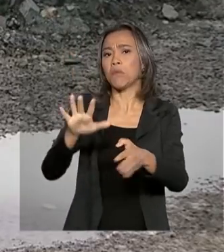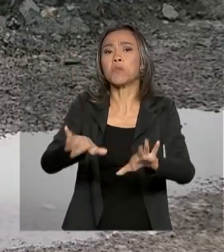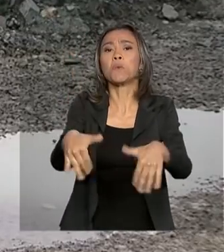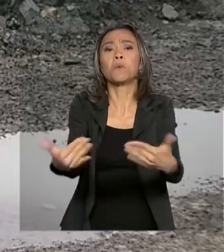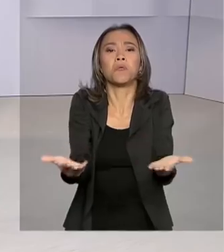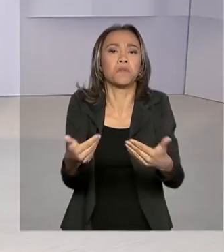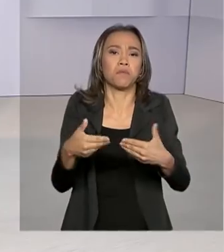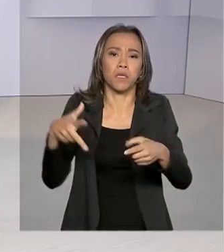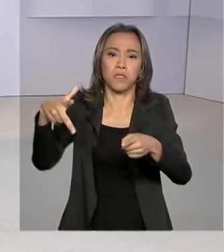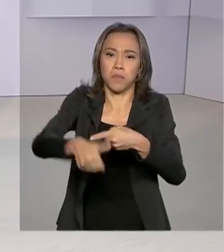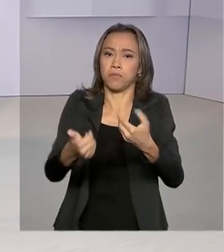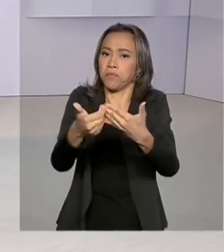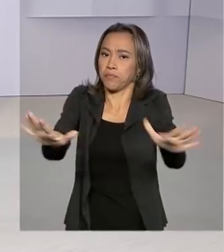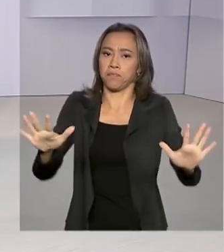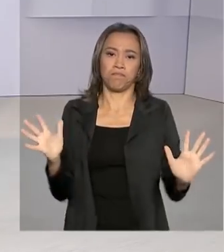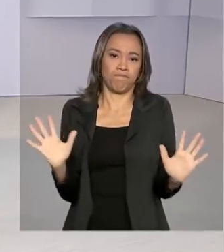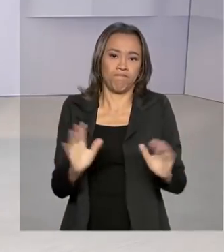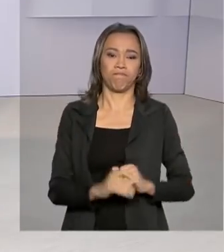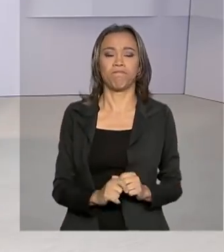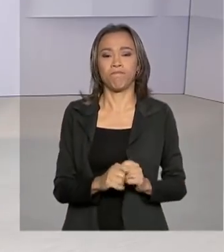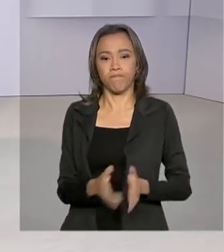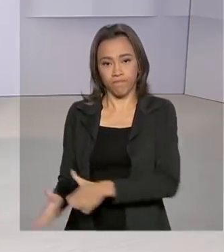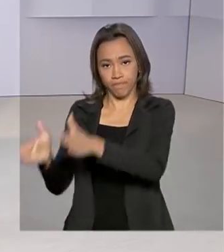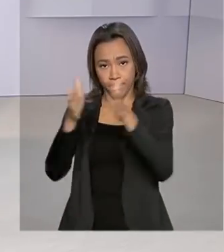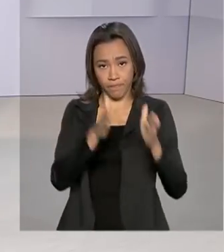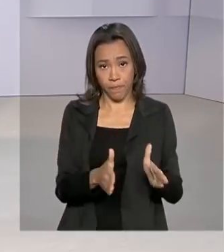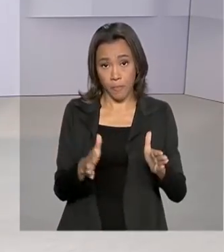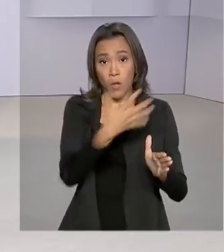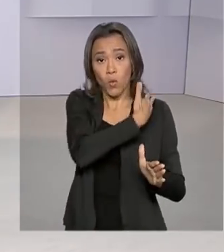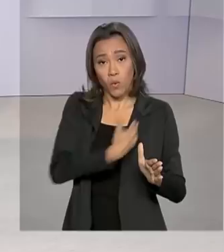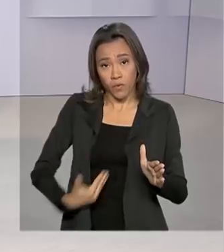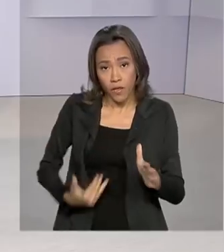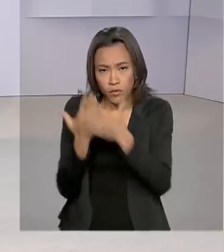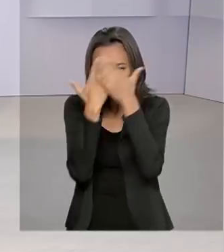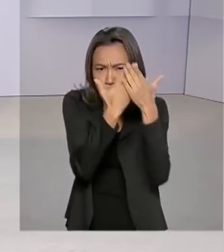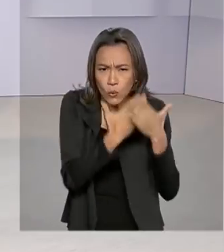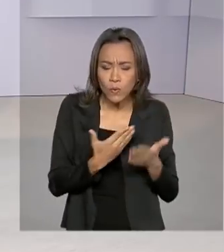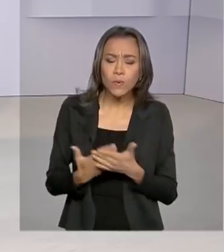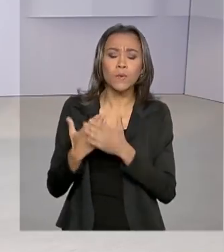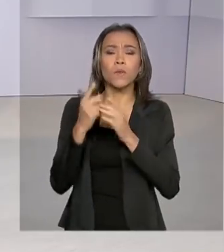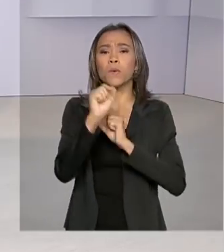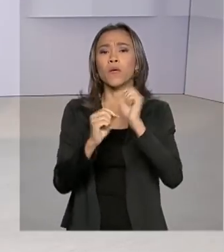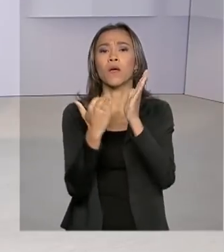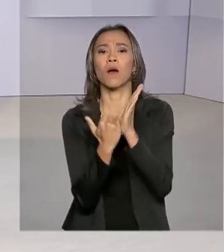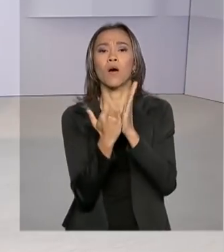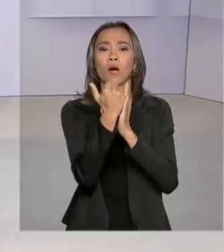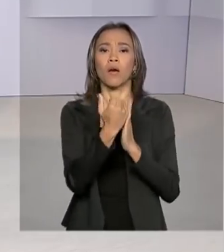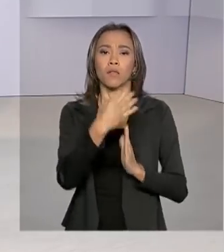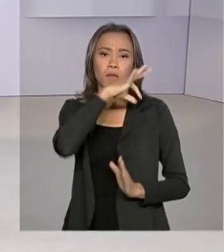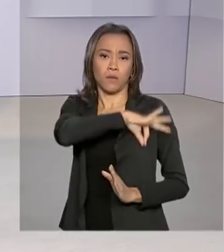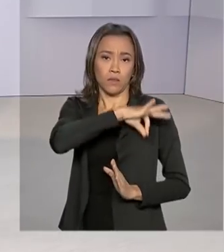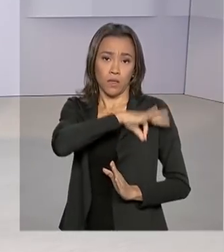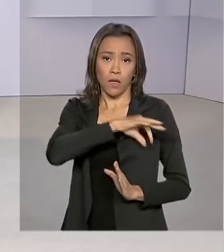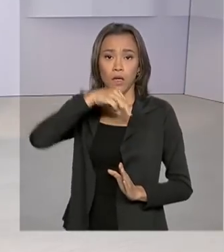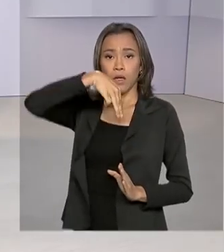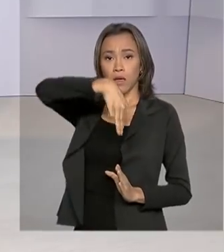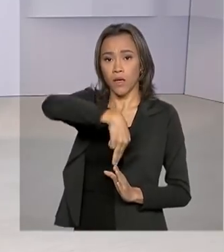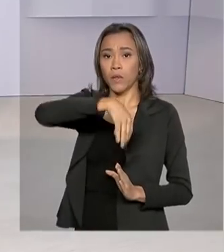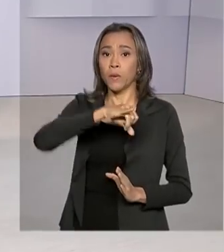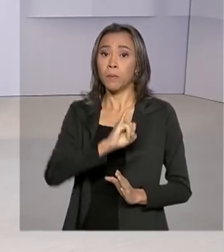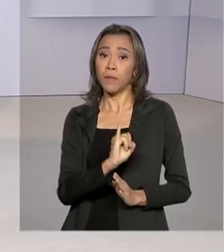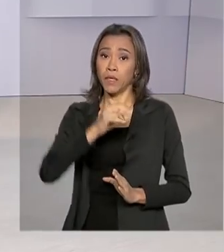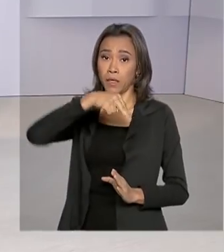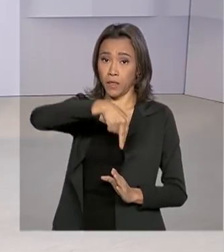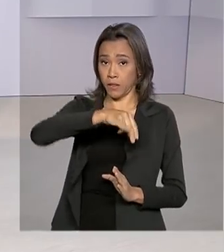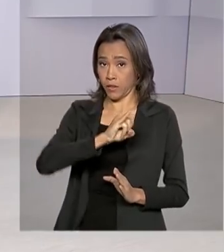reinauguração. O governo estuda reajustar ainda este ano o salário mínimo. Nós vamos, então, ao Palácio do Planalto